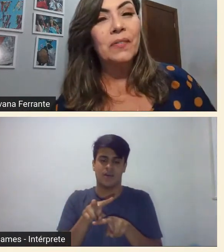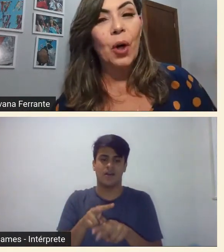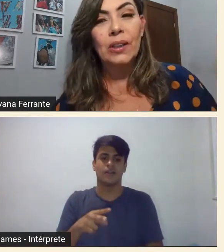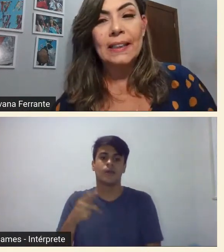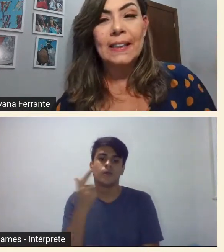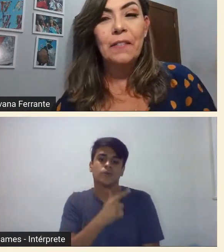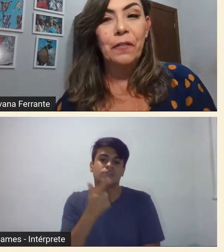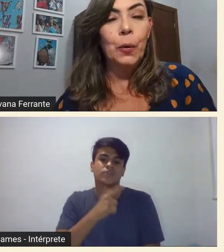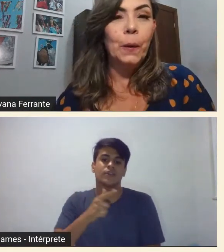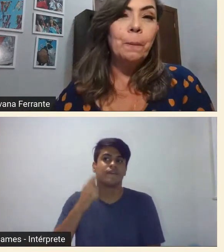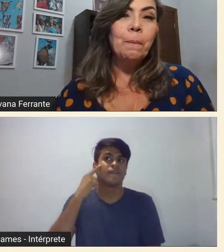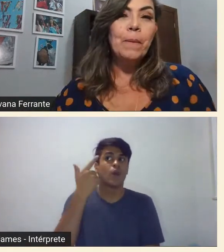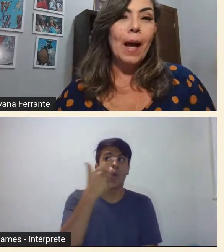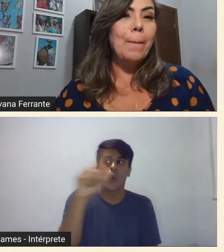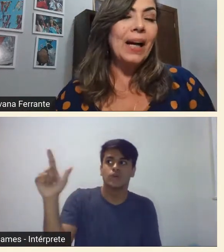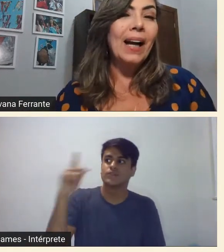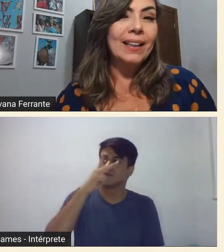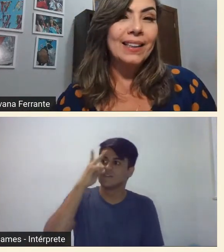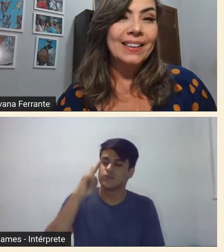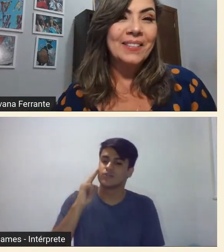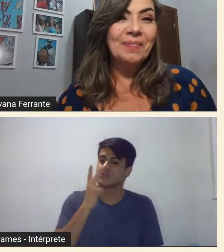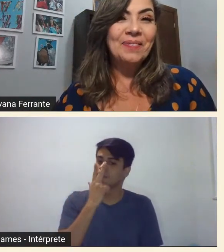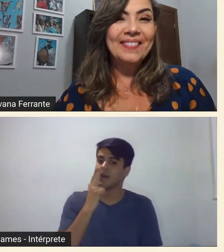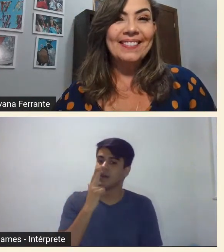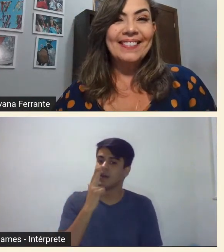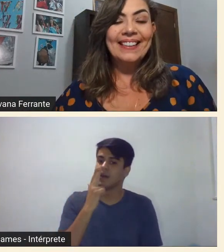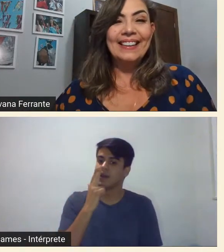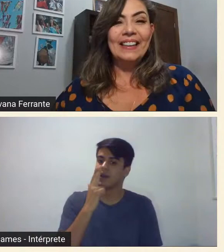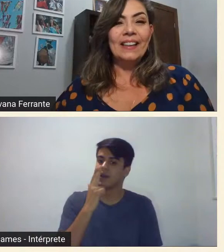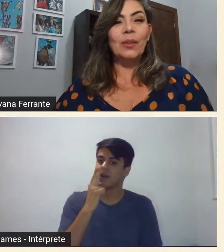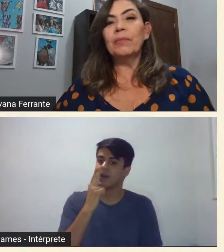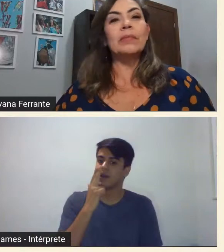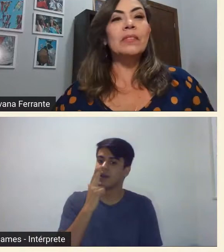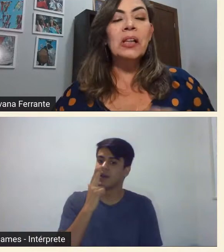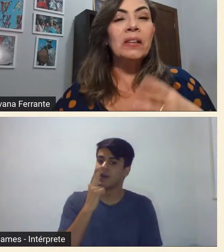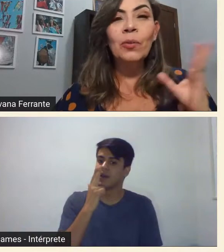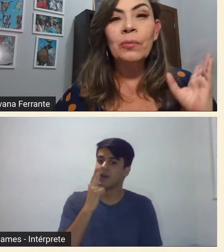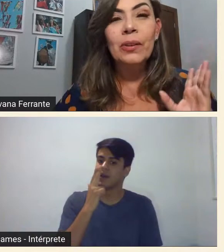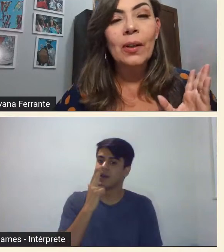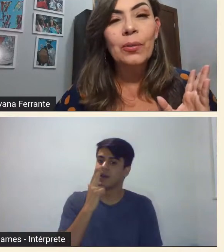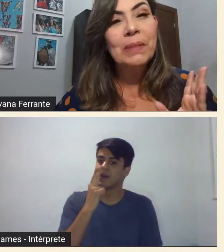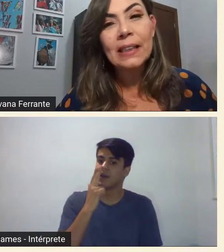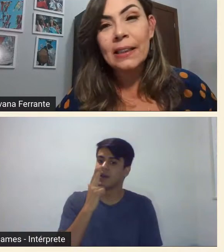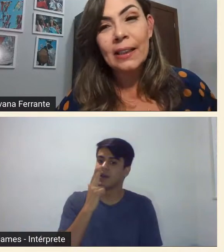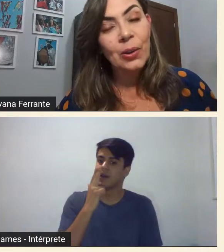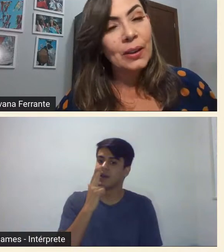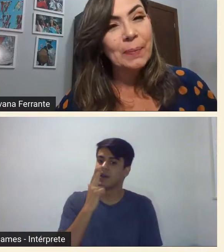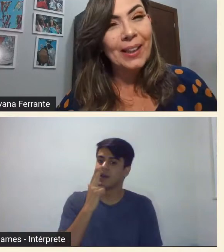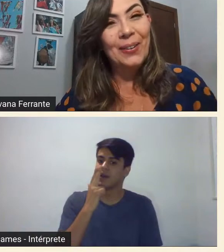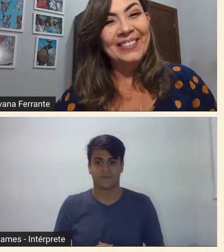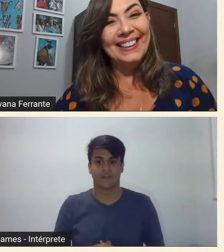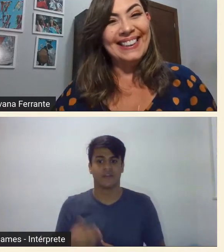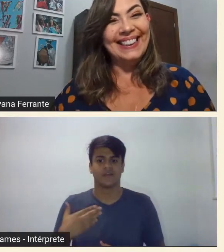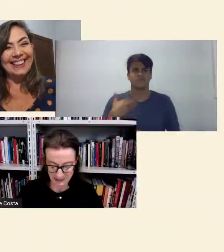outras vozes que foram apagadas eu me esqueci das outras perguntas